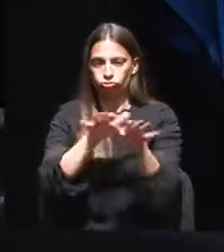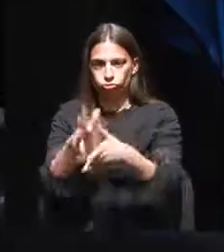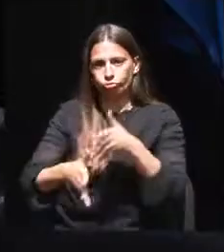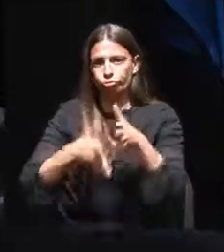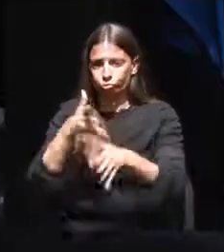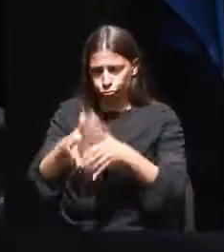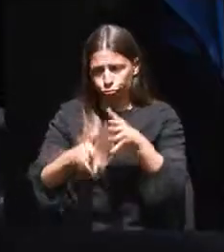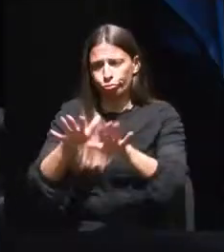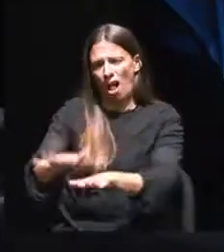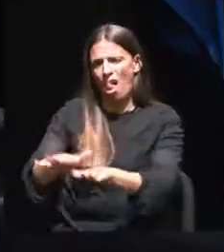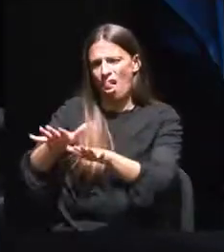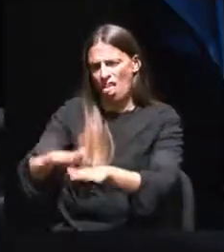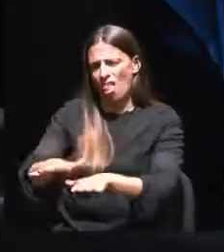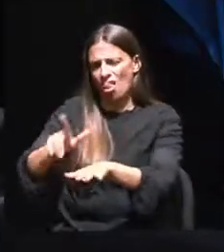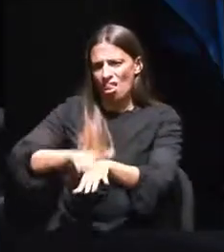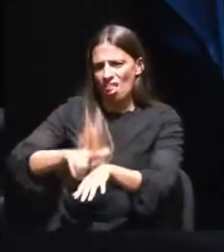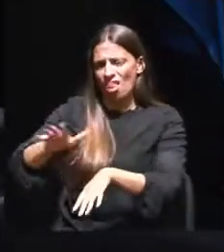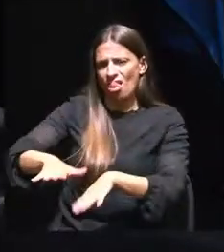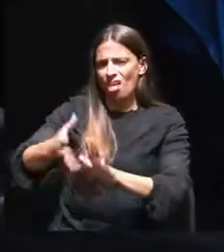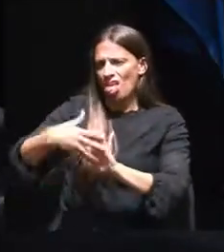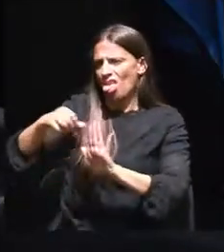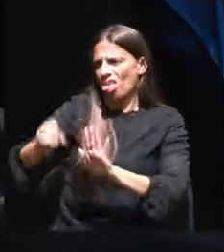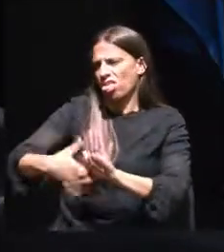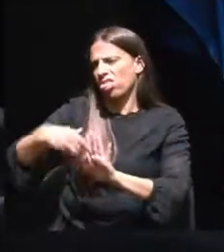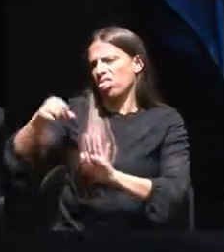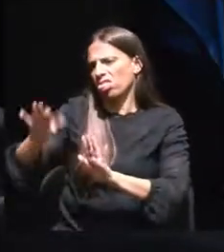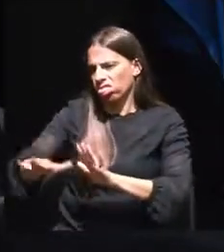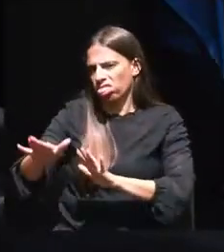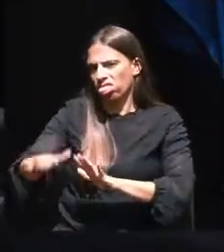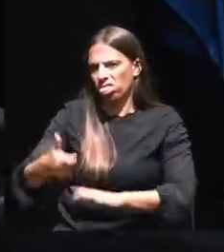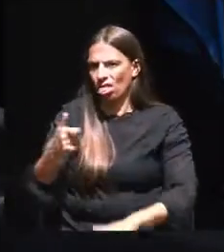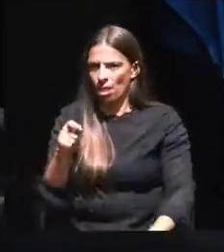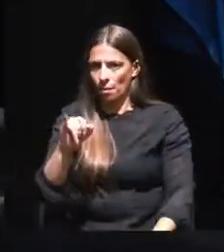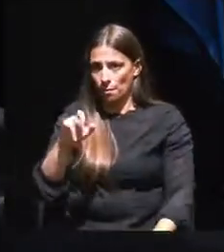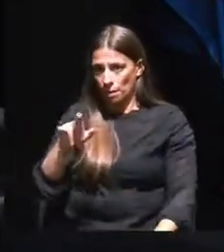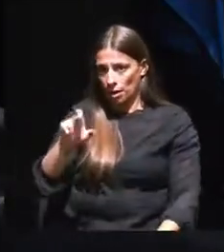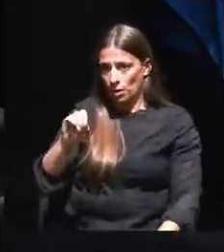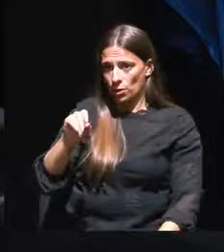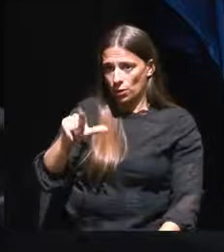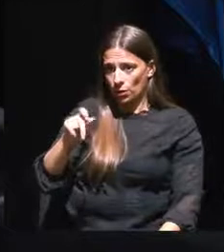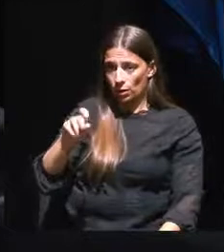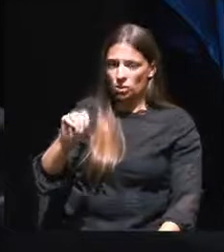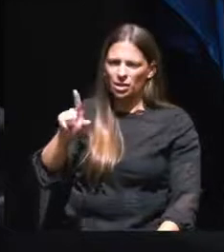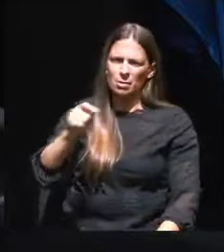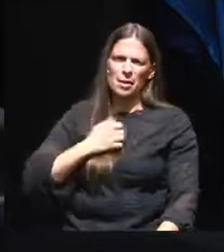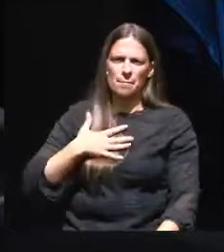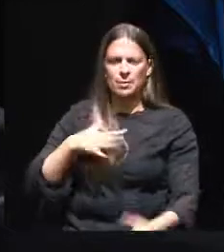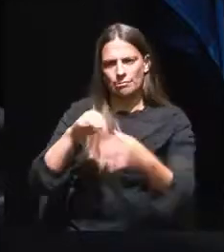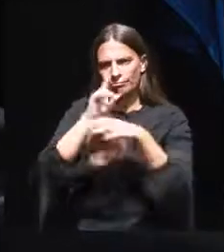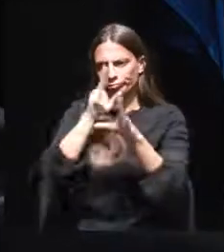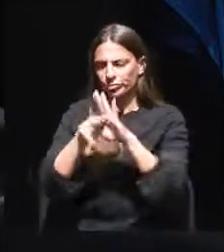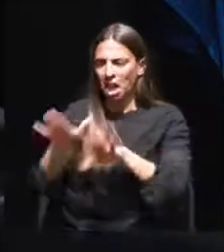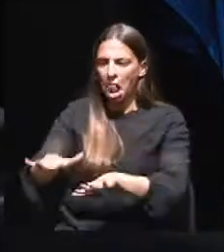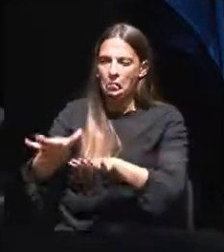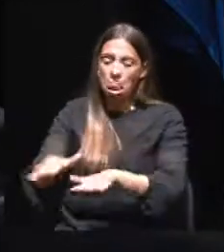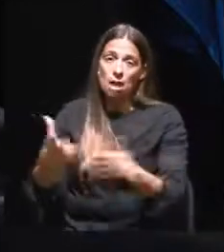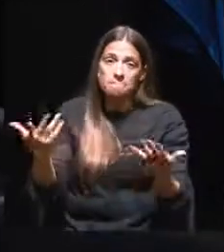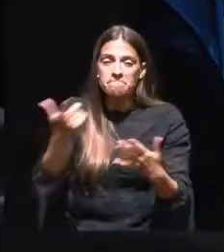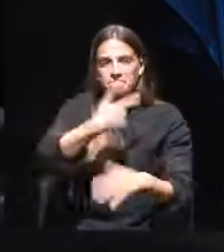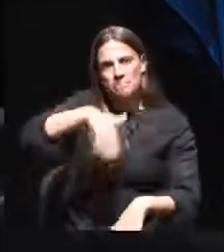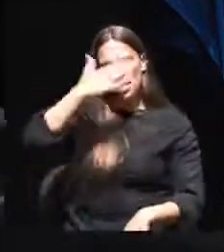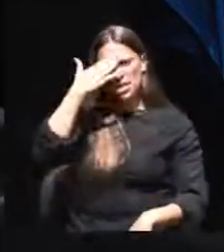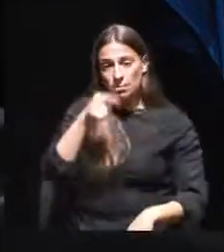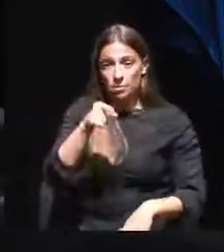industriais e onde funcionou o aterro sanitário de Beirolas e a antiga Petrogal, entendemos que o evento pode e deve ser